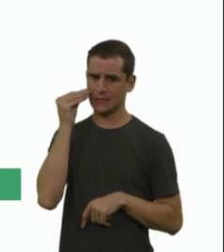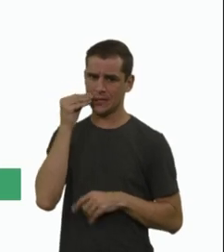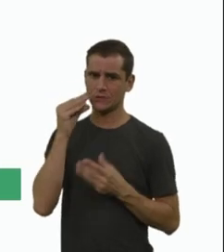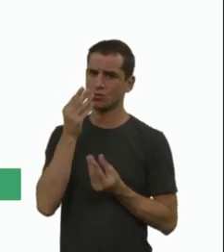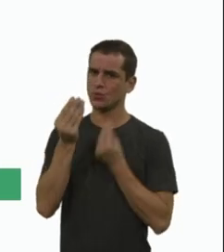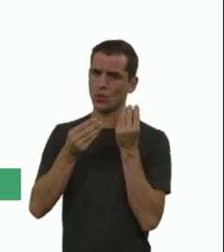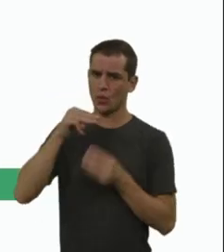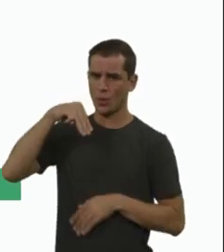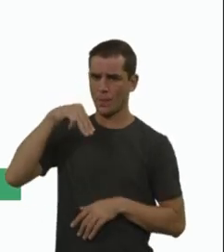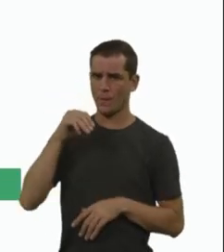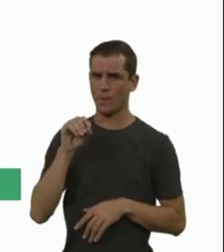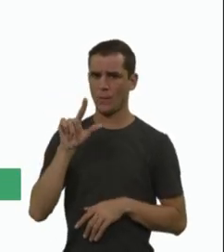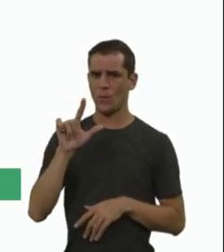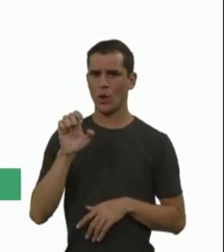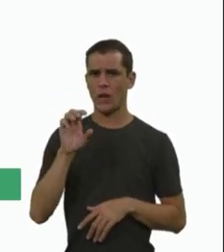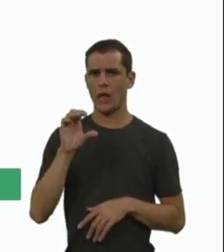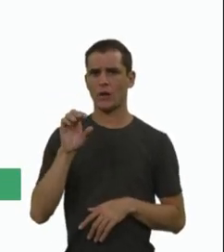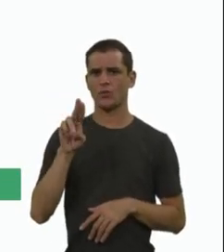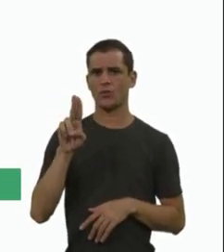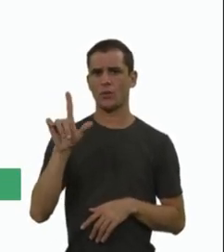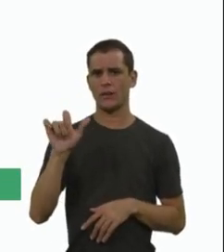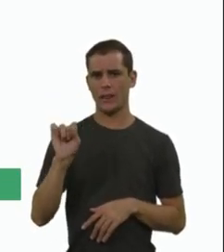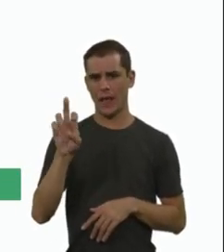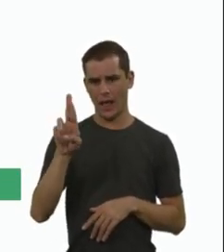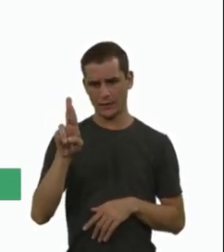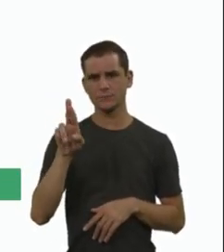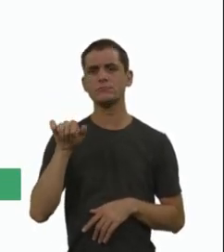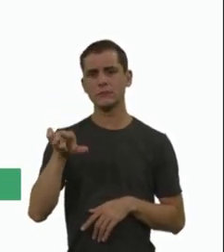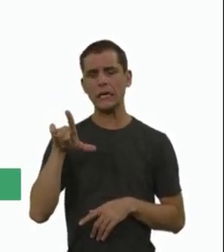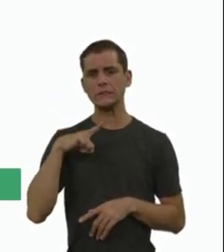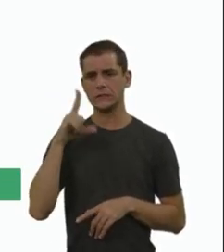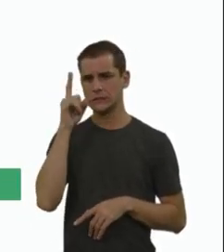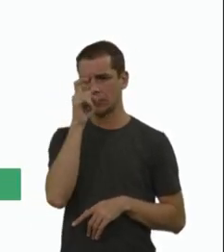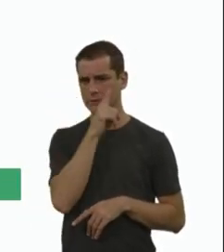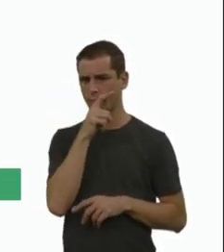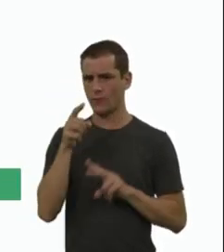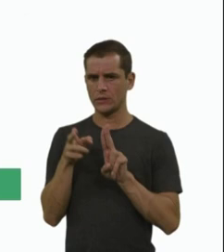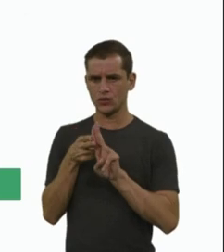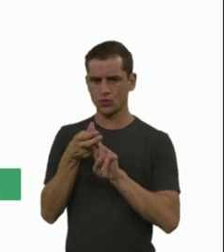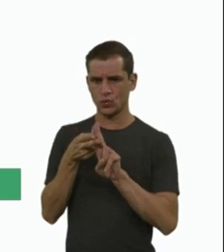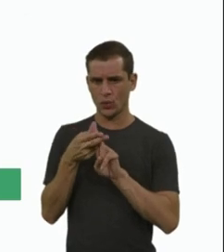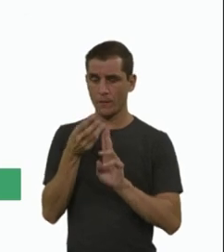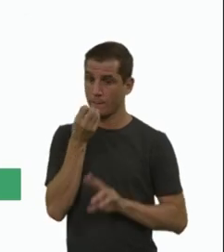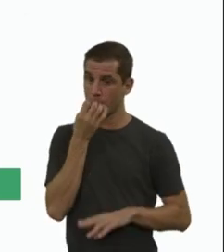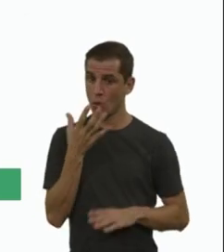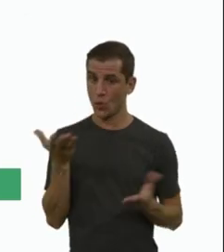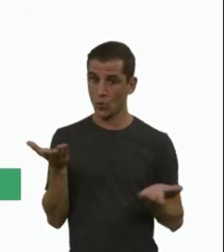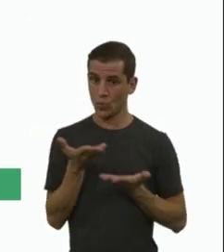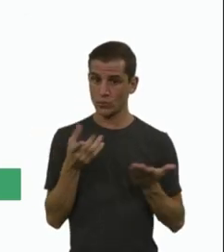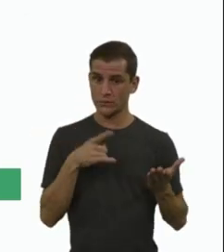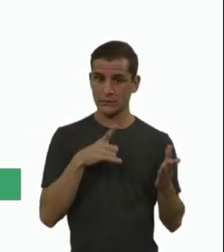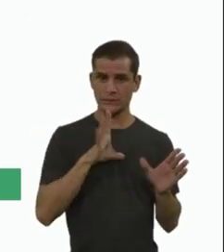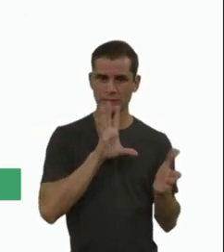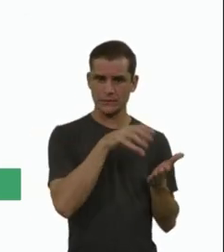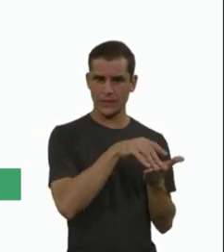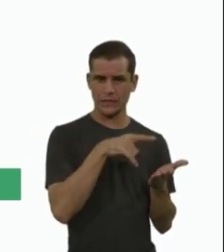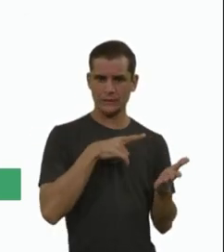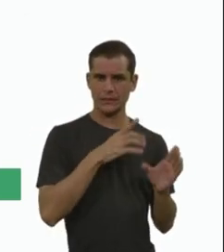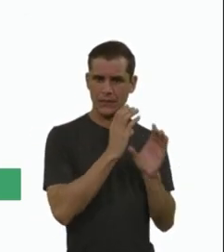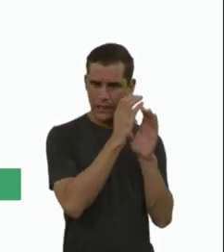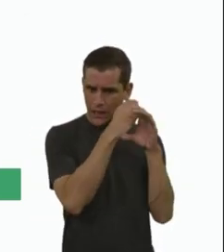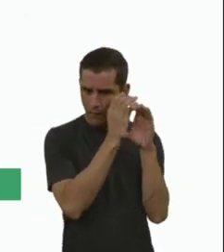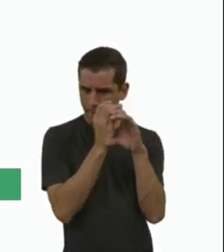SUS, então a gente vai achar em alguns centros de referência, mas felizmente a gente tem na rede, os laboratórios